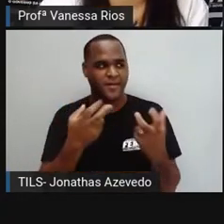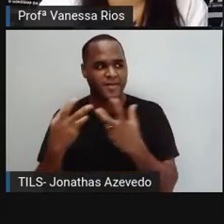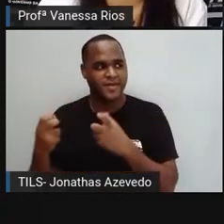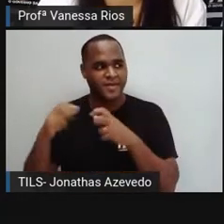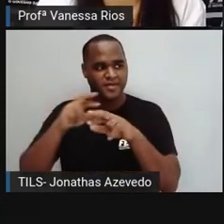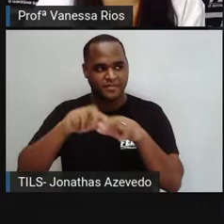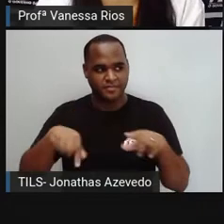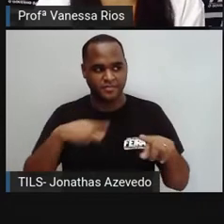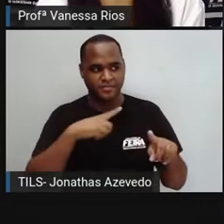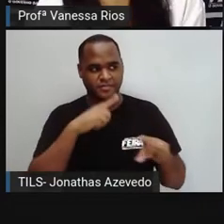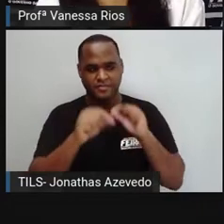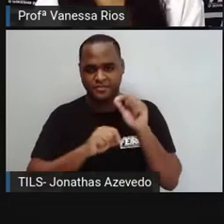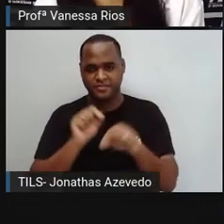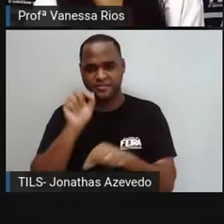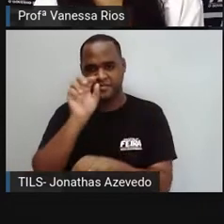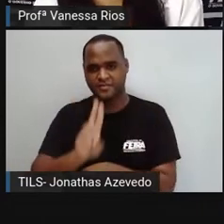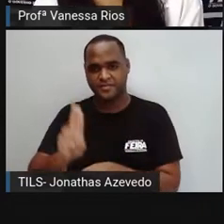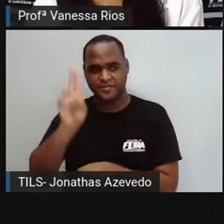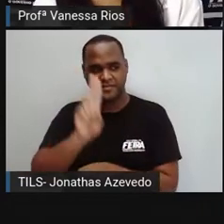utilização,